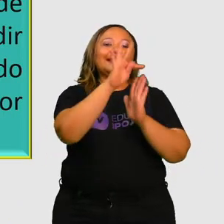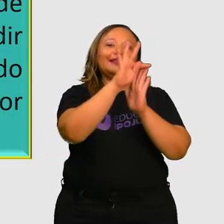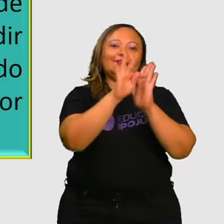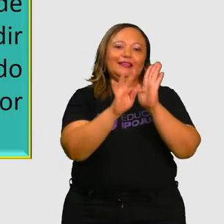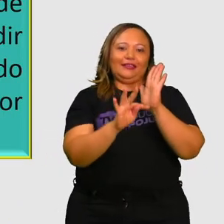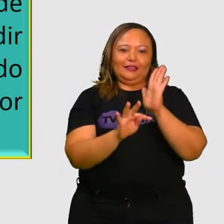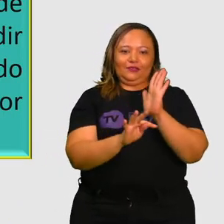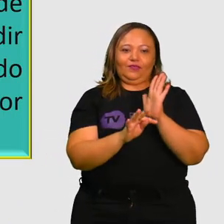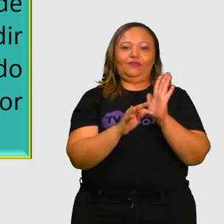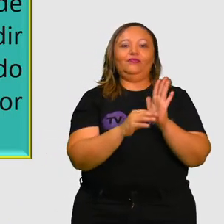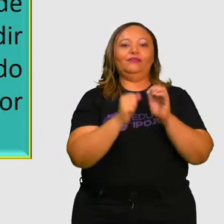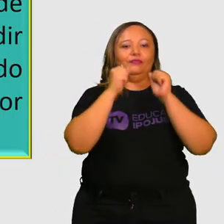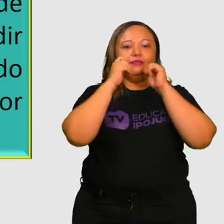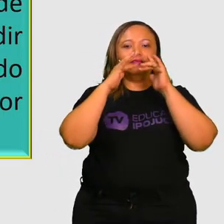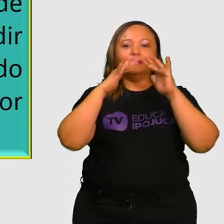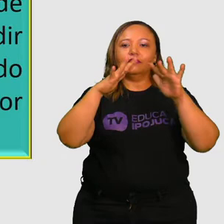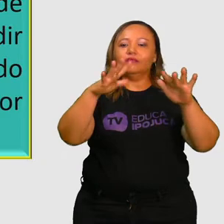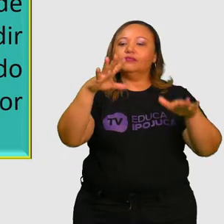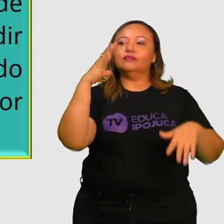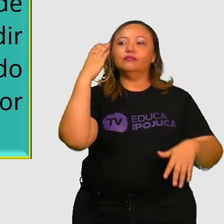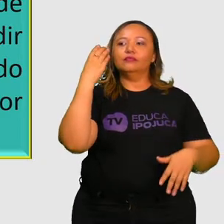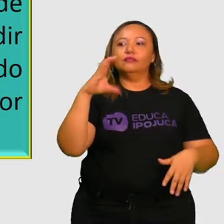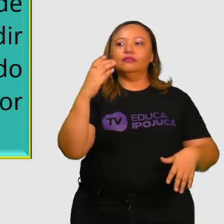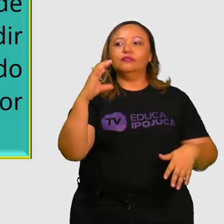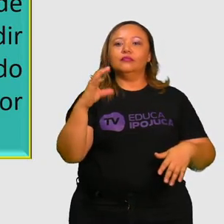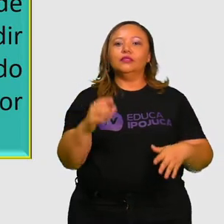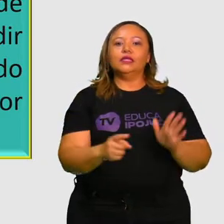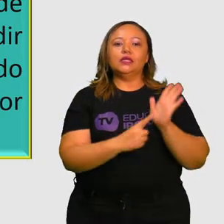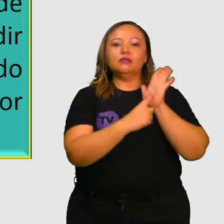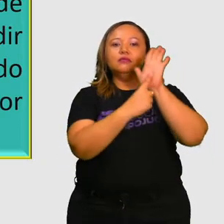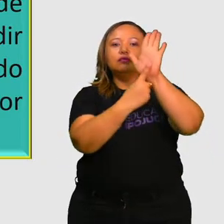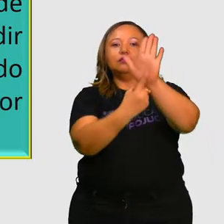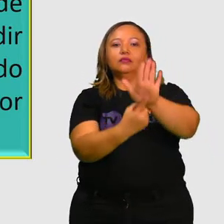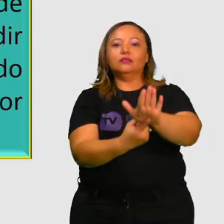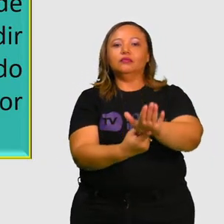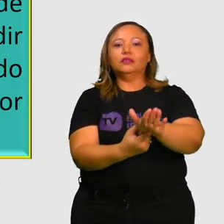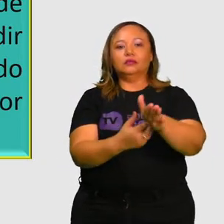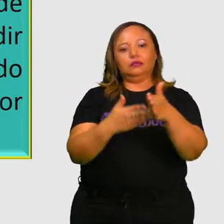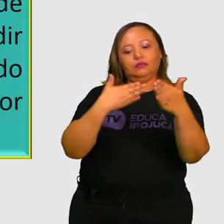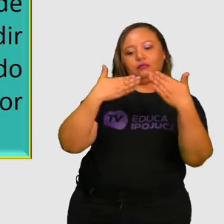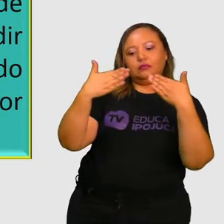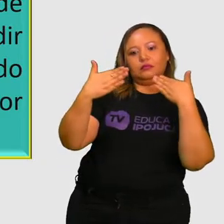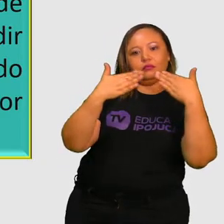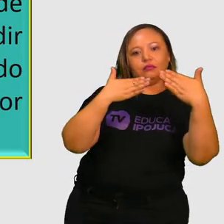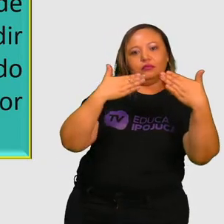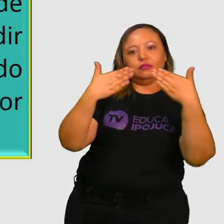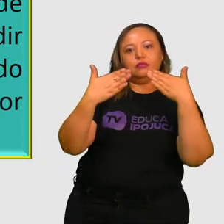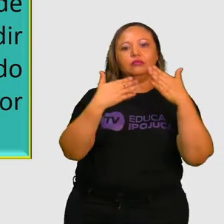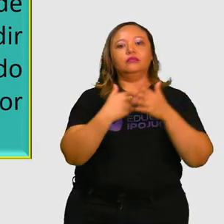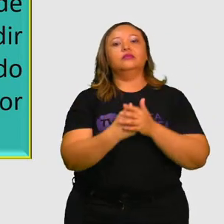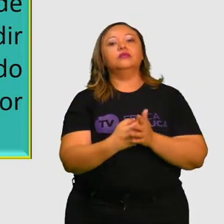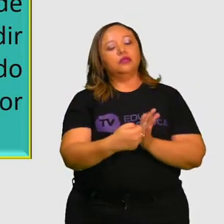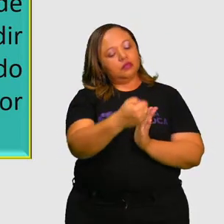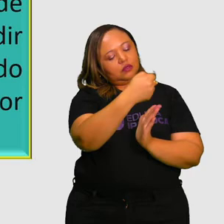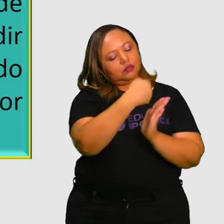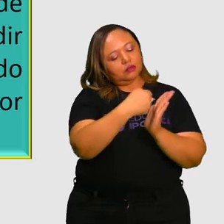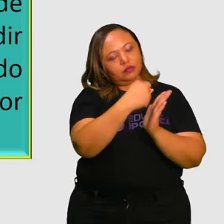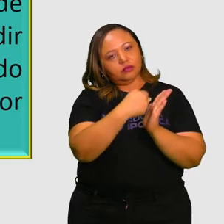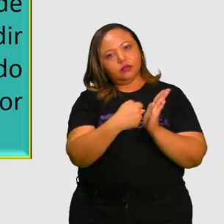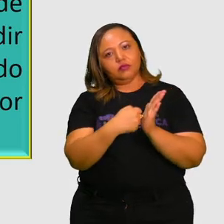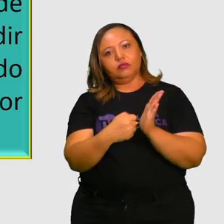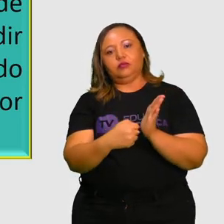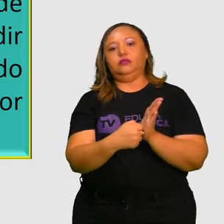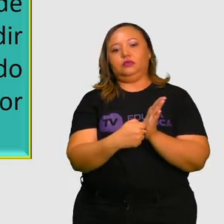divulgação científica é um tipo de texto expositivo e argumentativo mais elaborado. São produzidos mediante